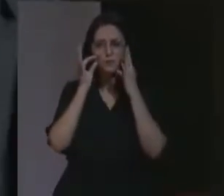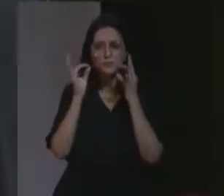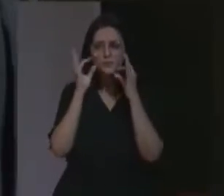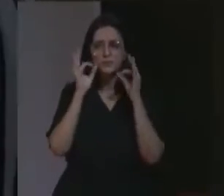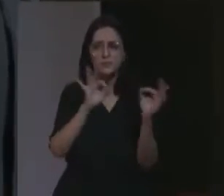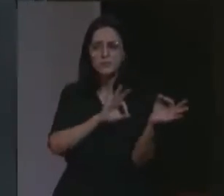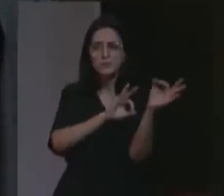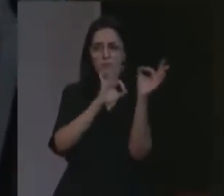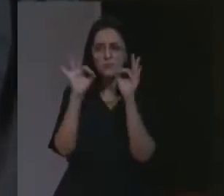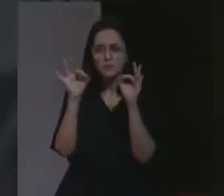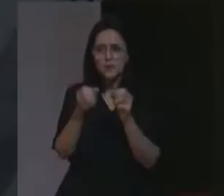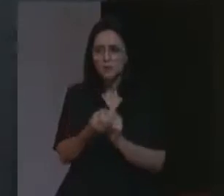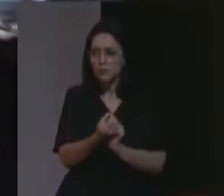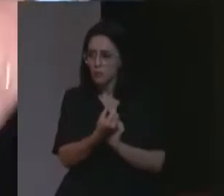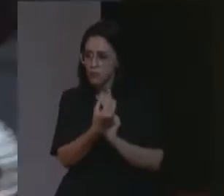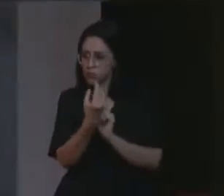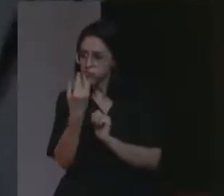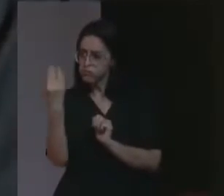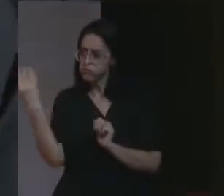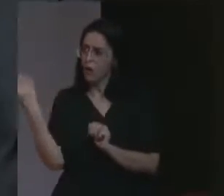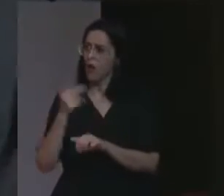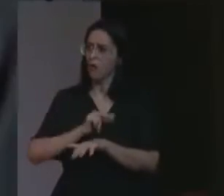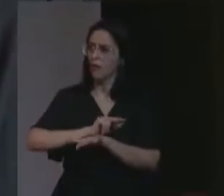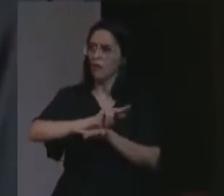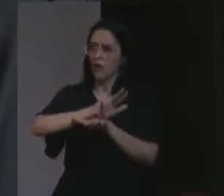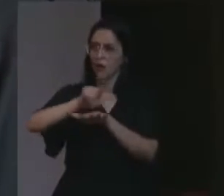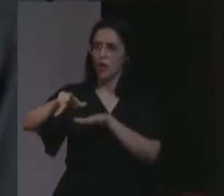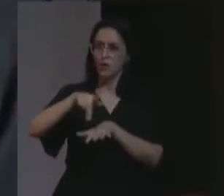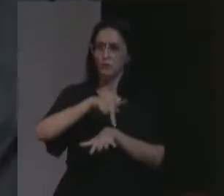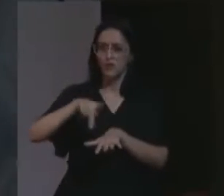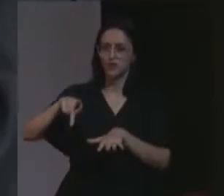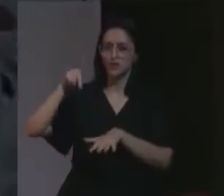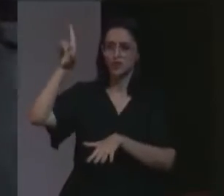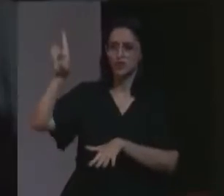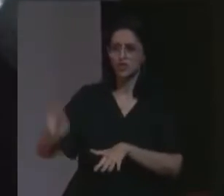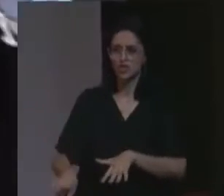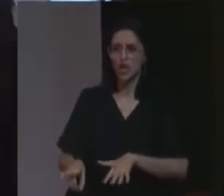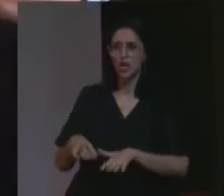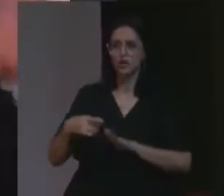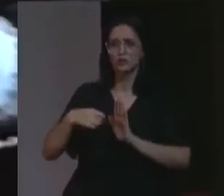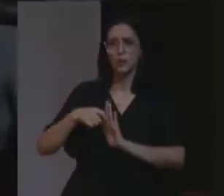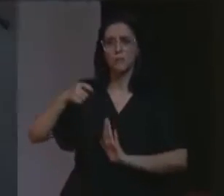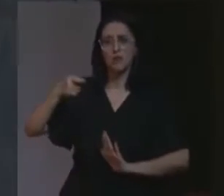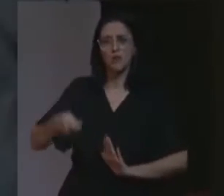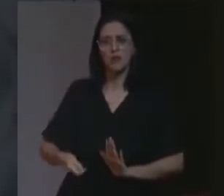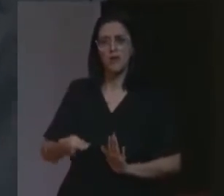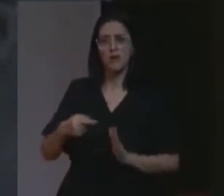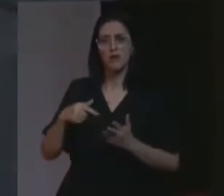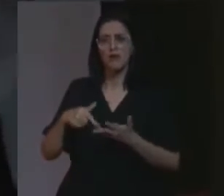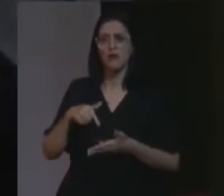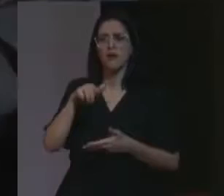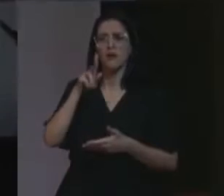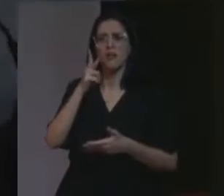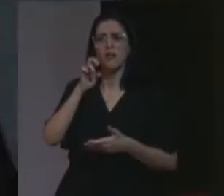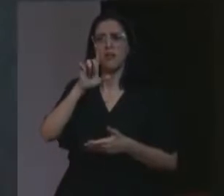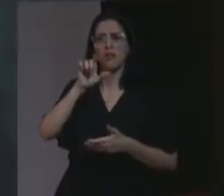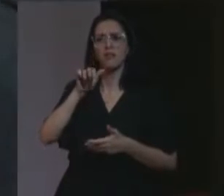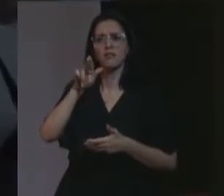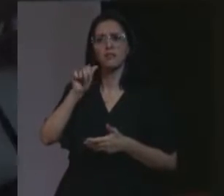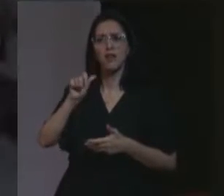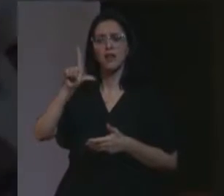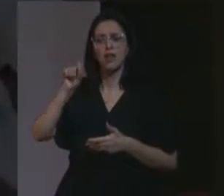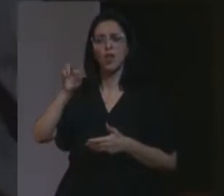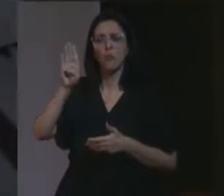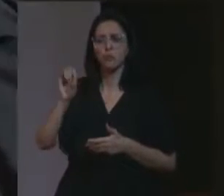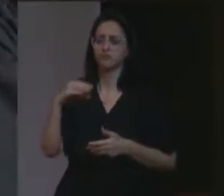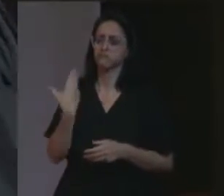composta por diversos professores de direito penal, Miguel Reale Júnior, Helena Lobo, nossa